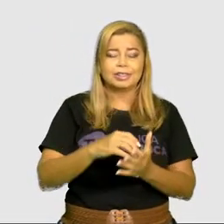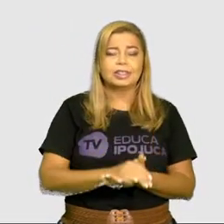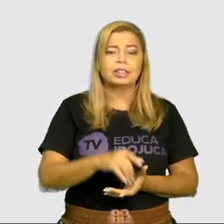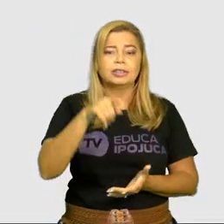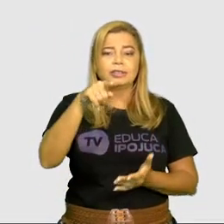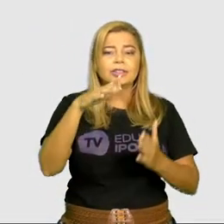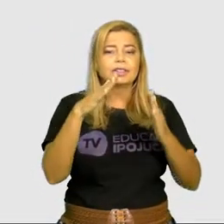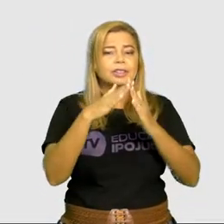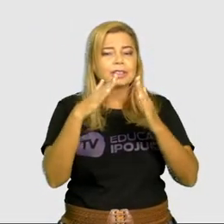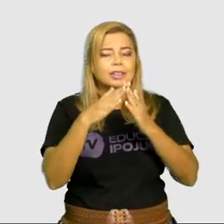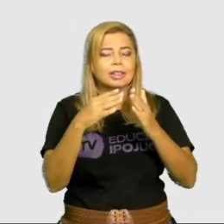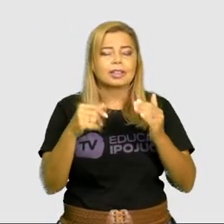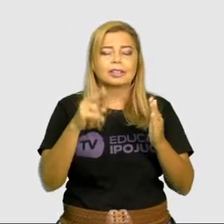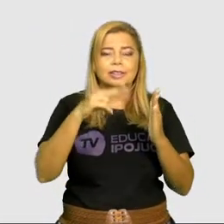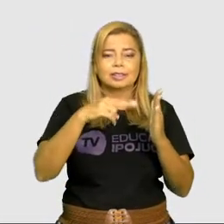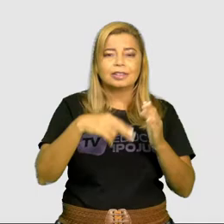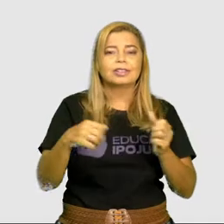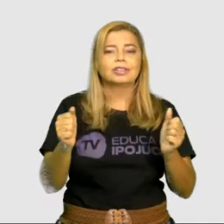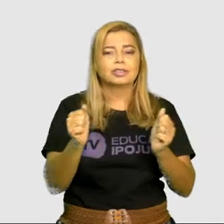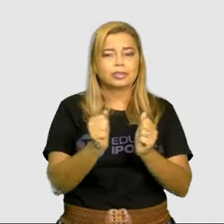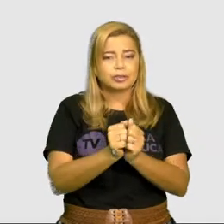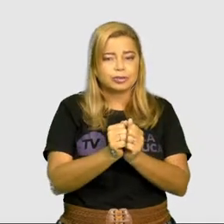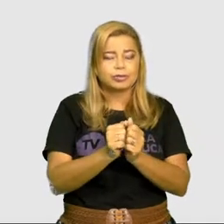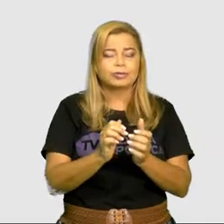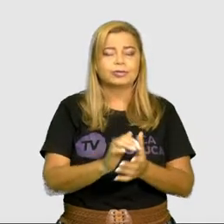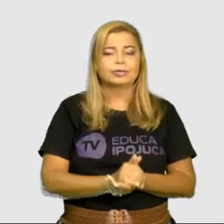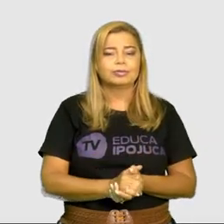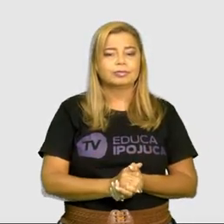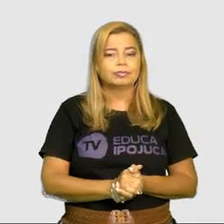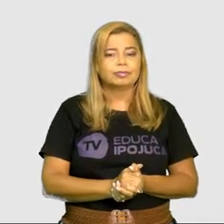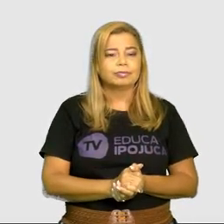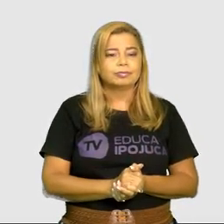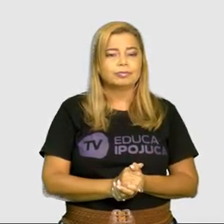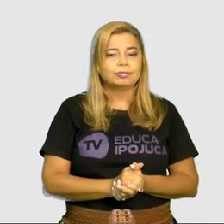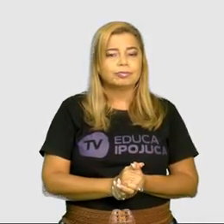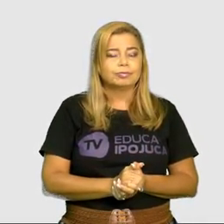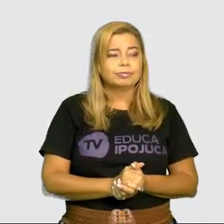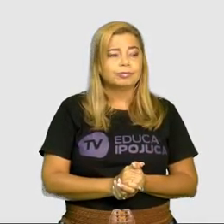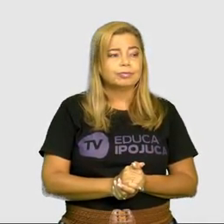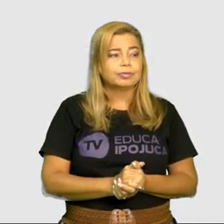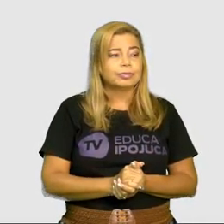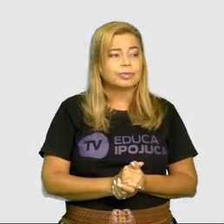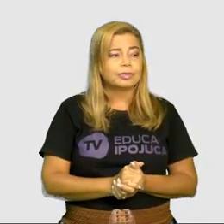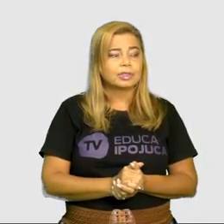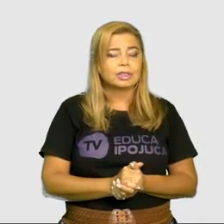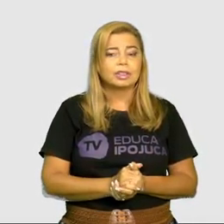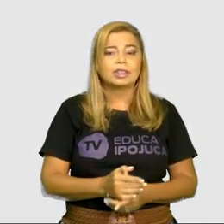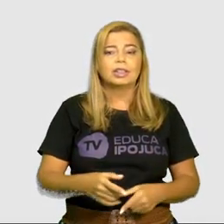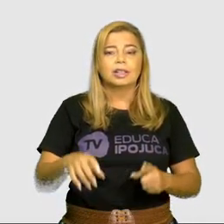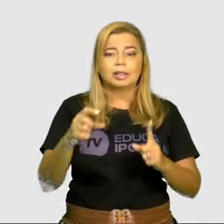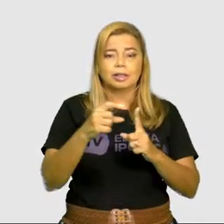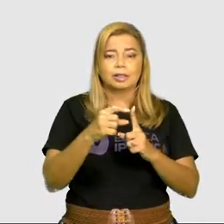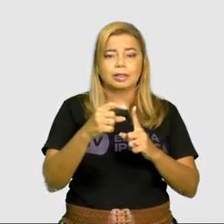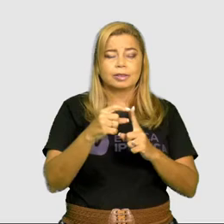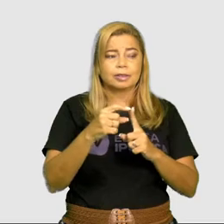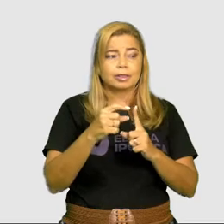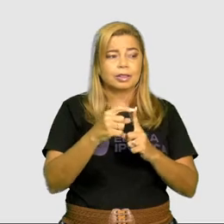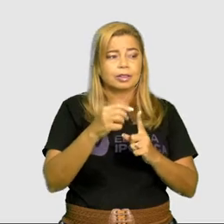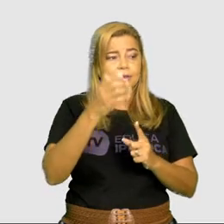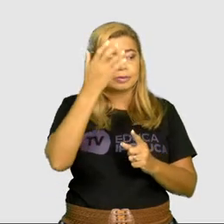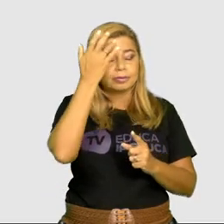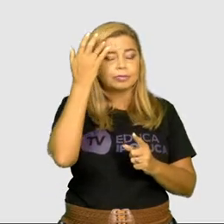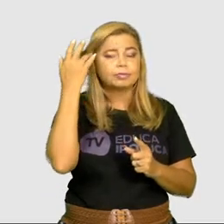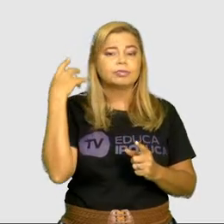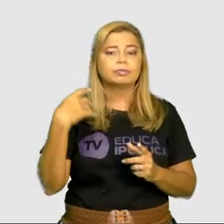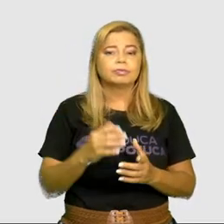casa. Transformando o galo em galho. Aqui nós temos a nossa palavra cala. Aí